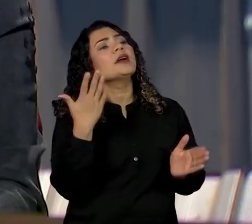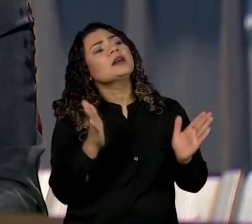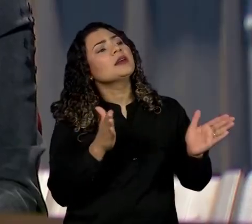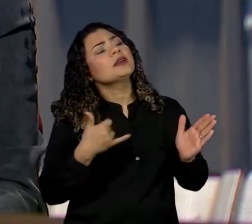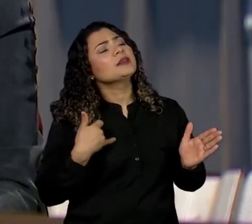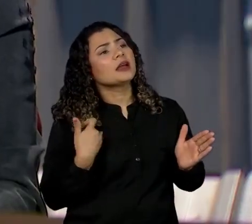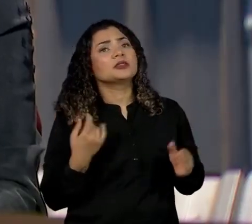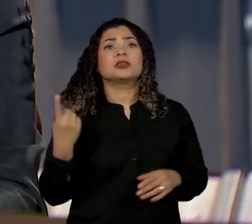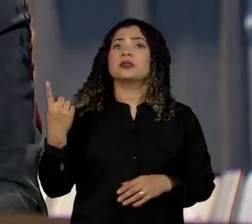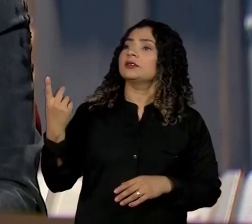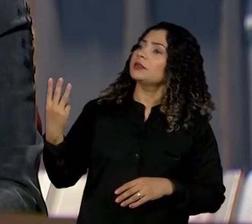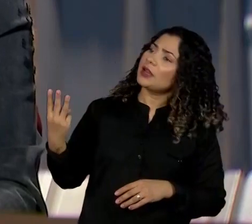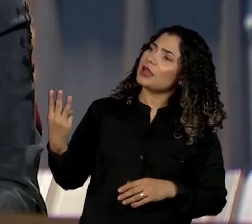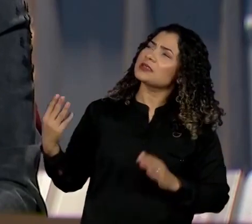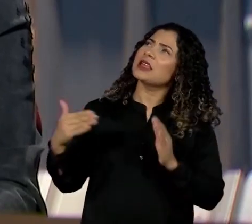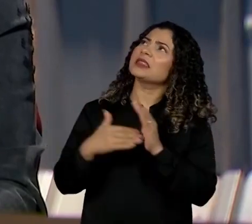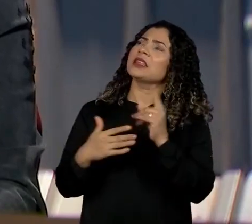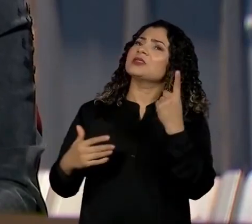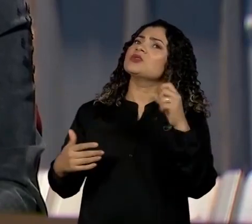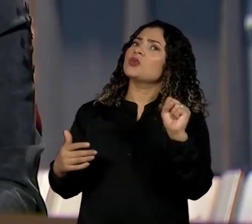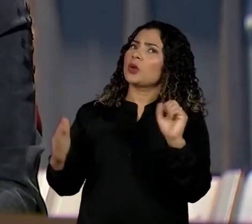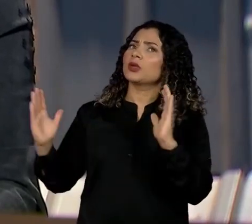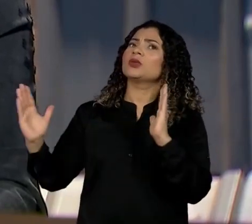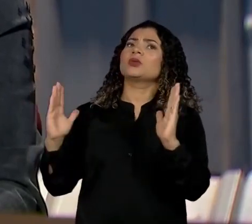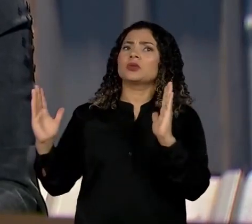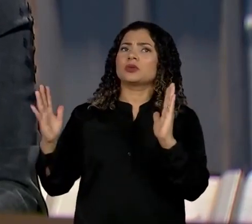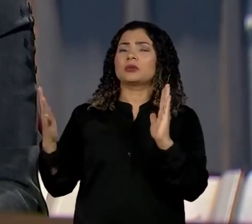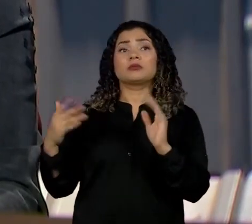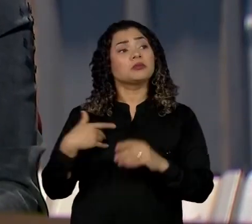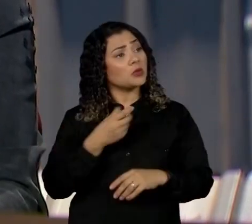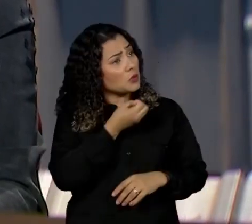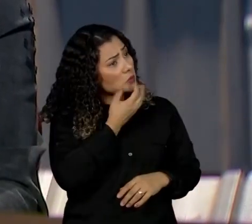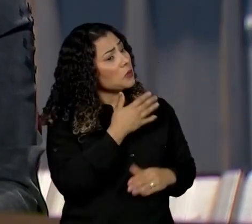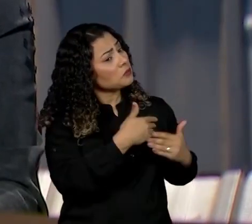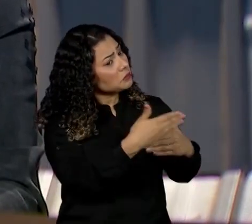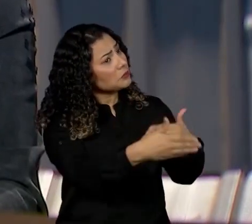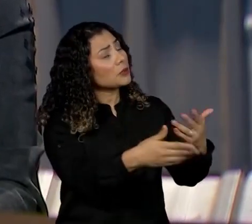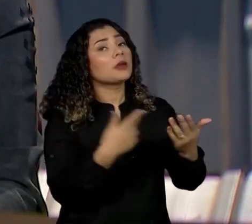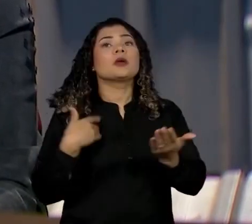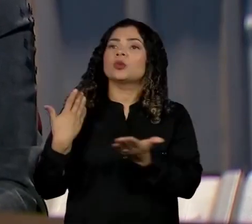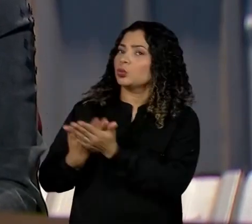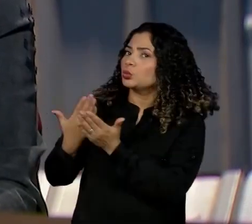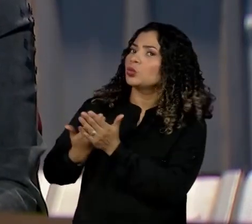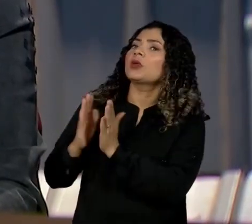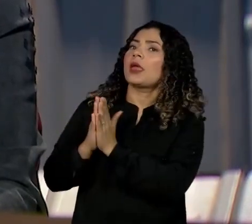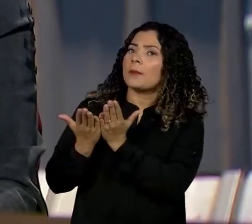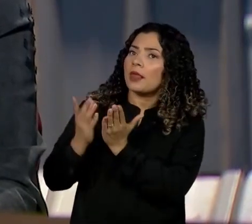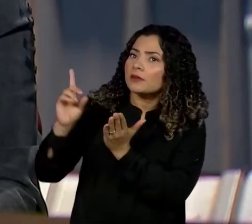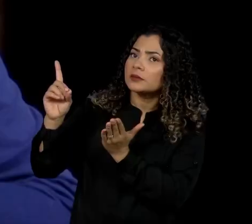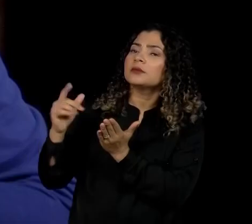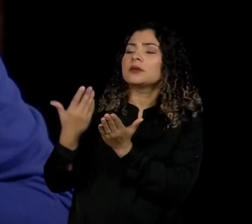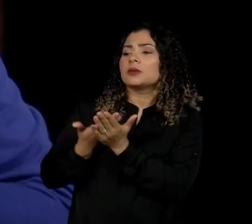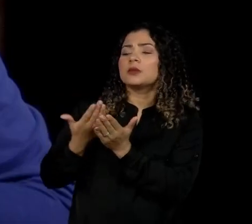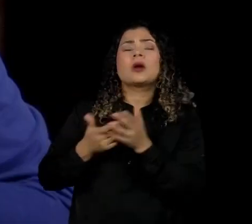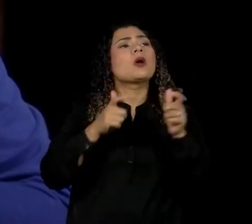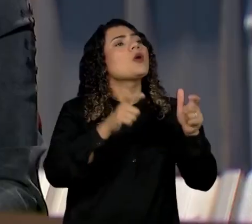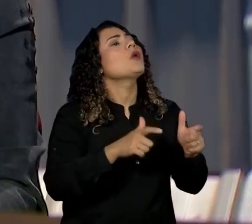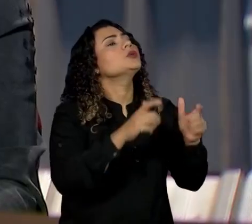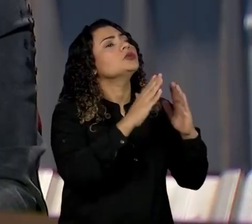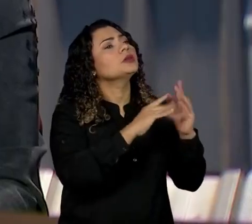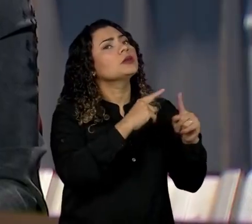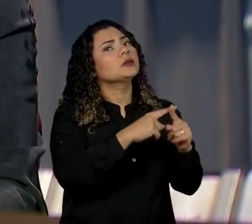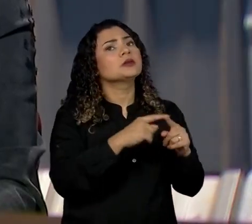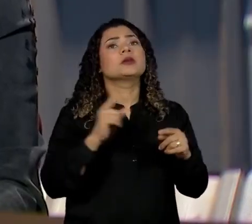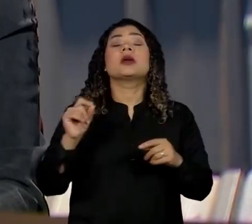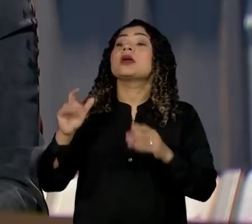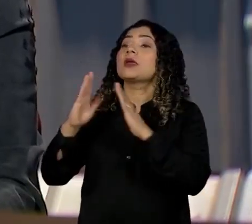13 aos 18. Nossa, bastante. Estudei a Bíblia bastante. Em qual igreja? A Igreja